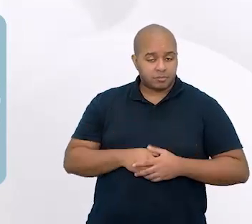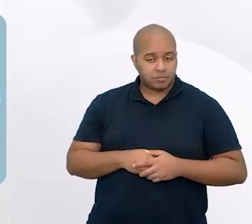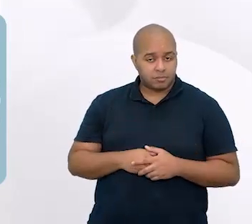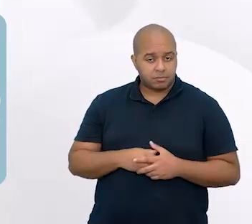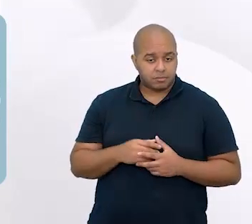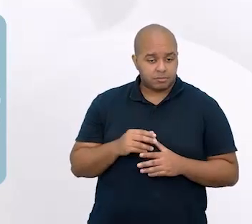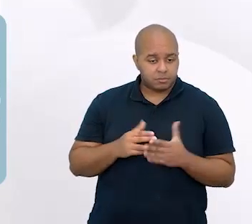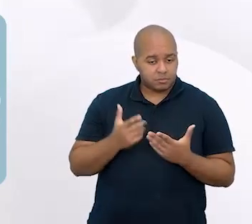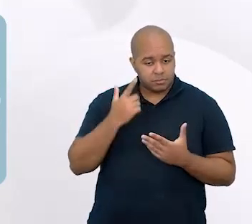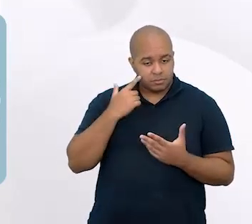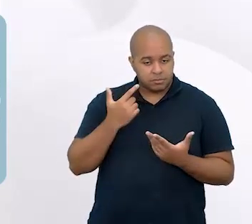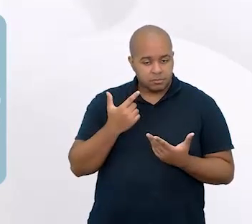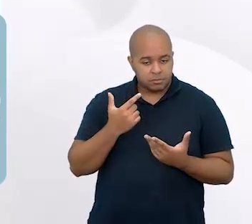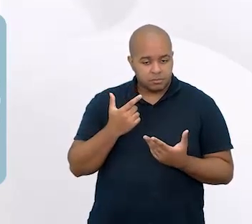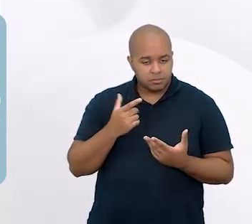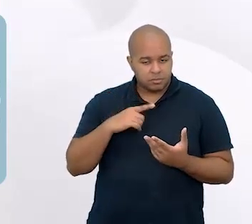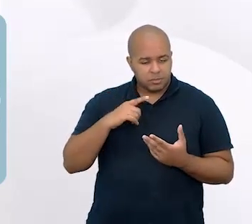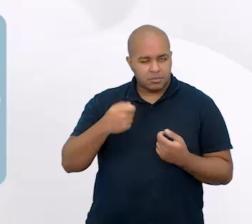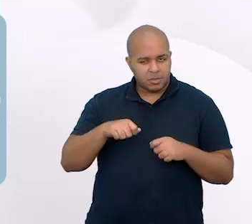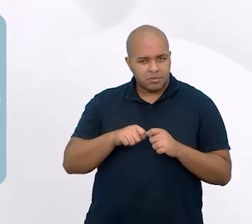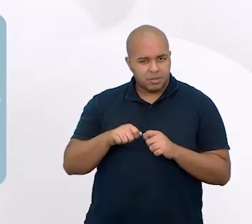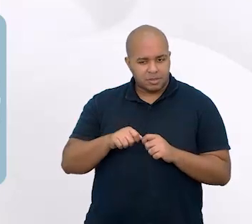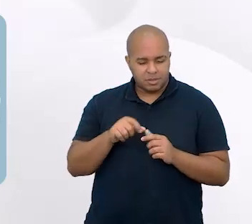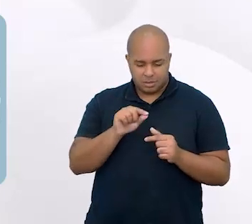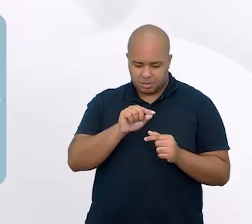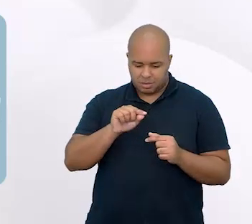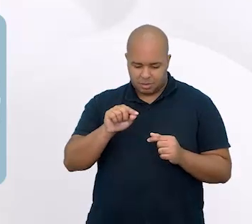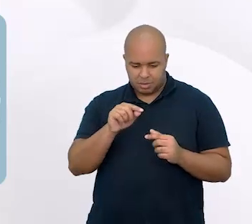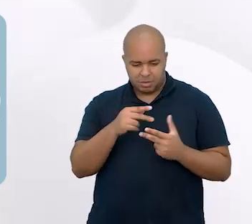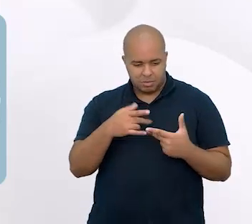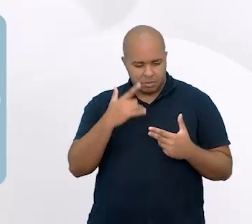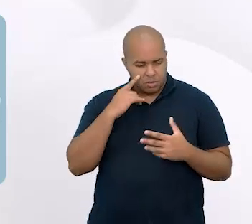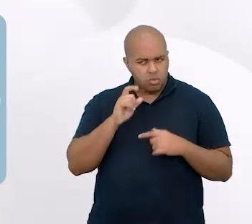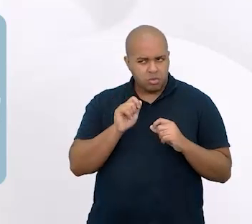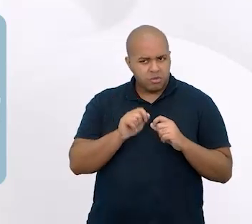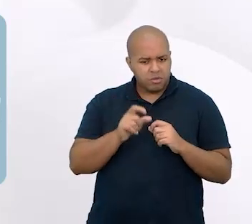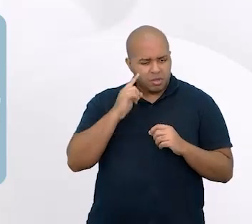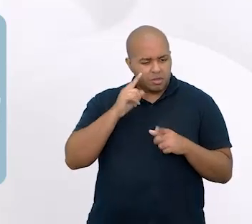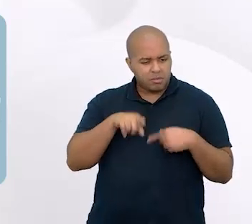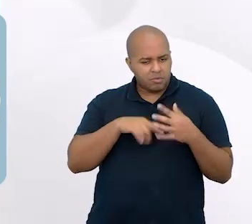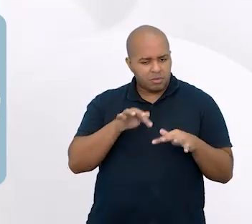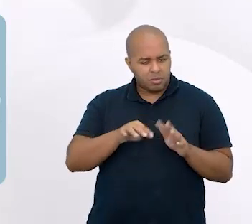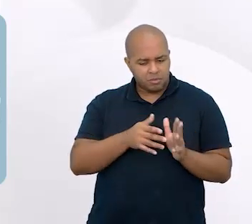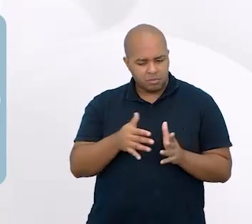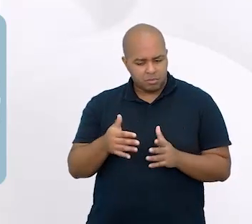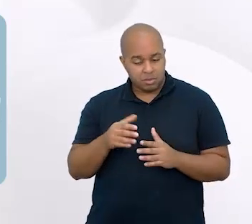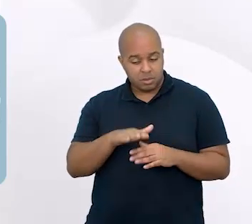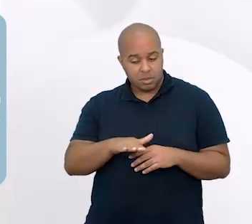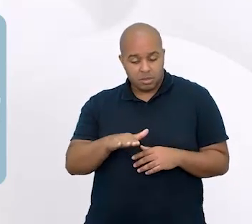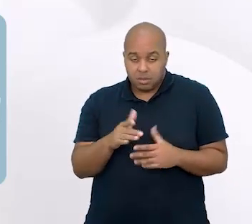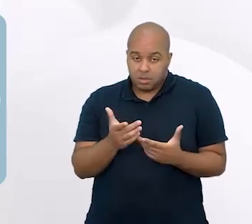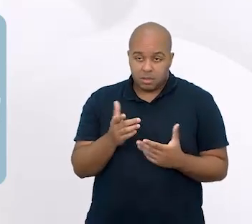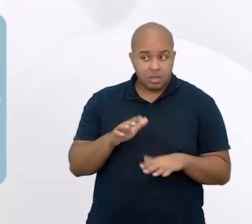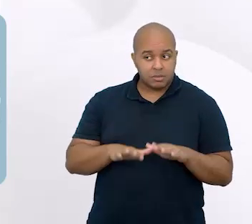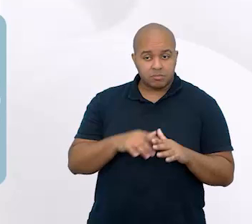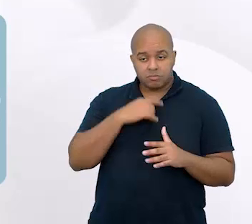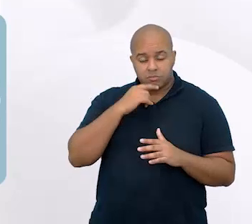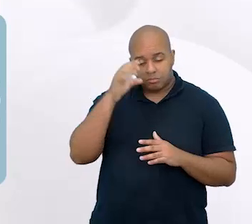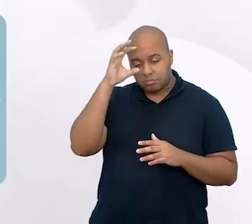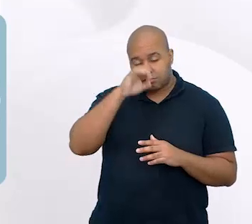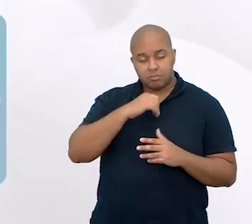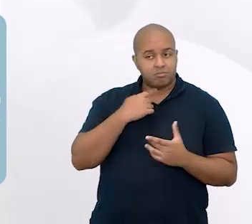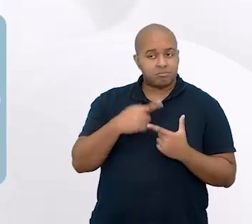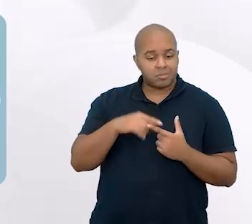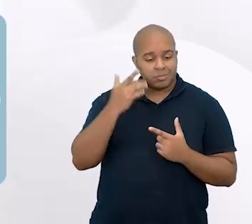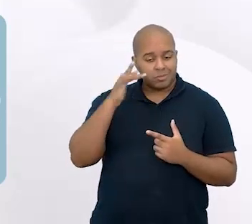Tinha que subir, tinha que fazer tracinho. Então, o que ficou no final desse período? O as crianças, de fato, não conseguiam aprender,